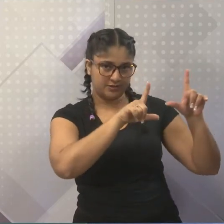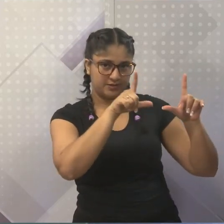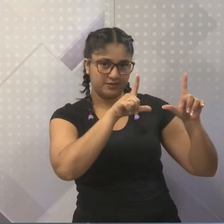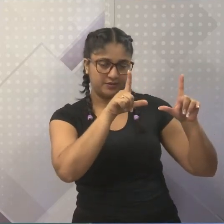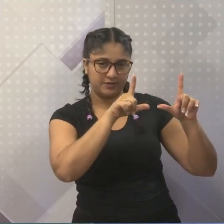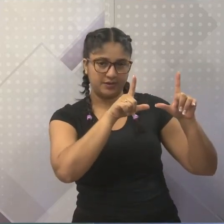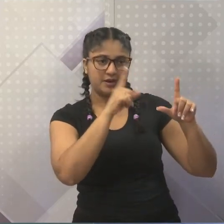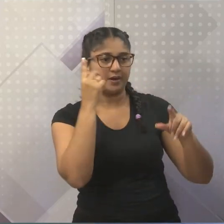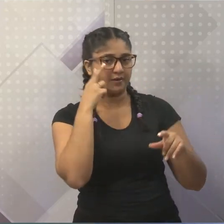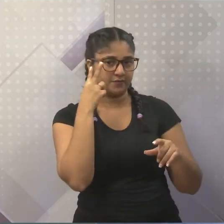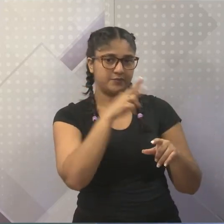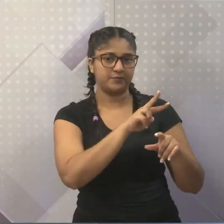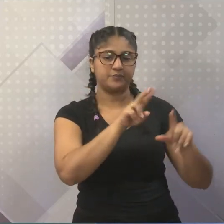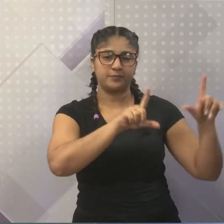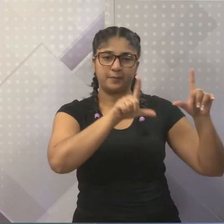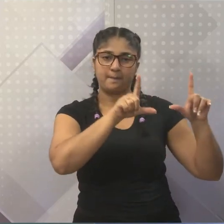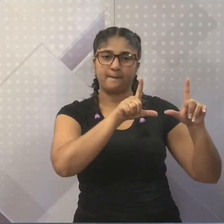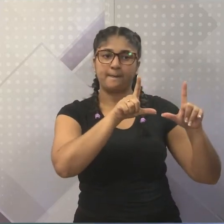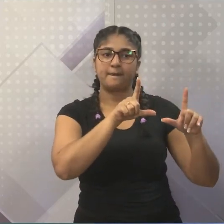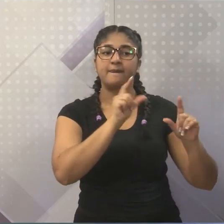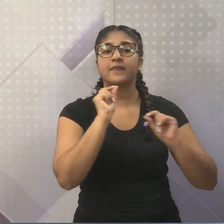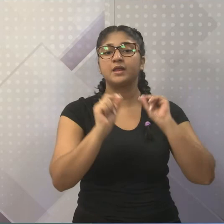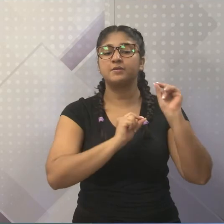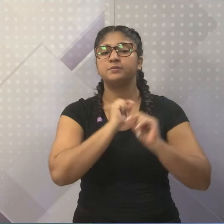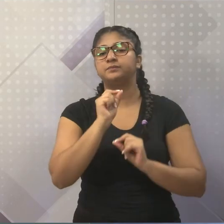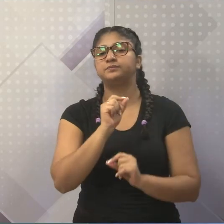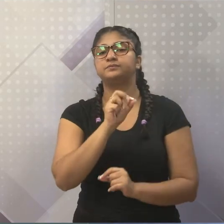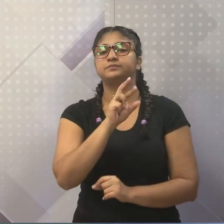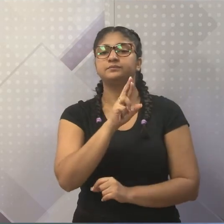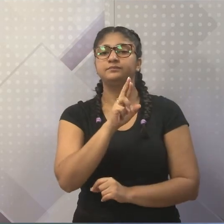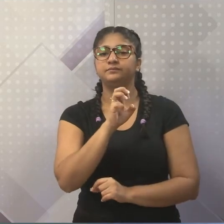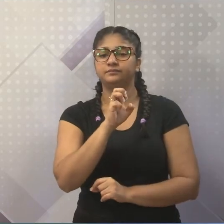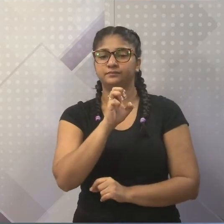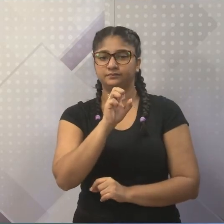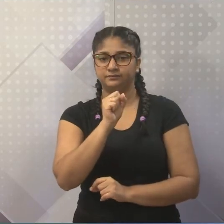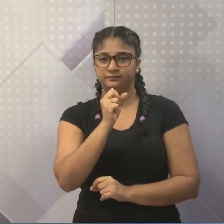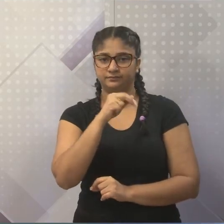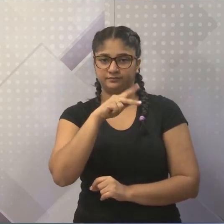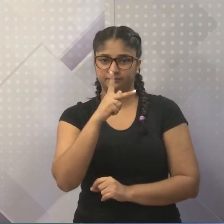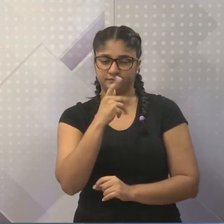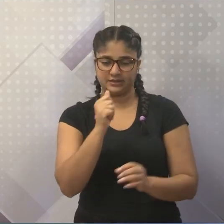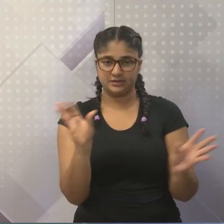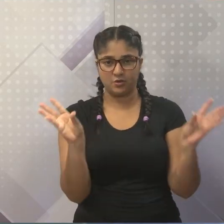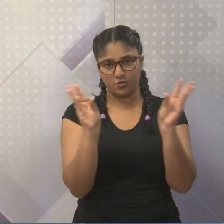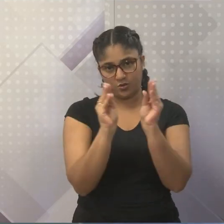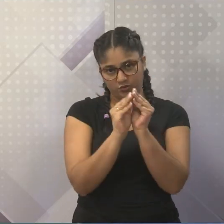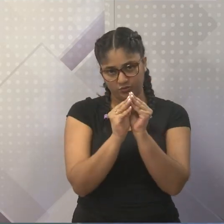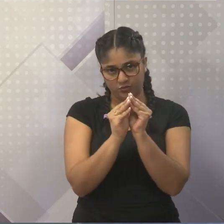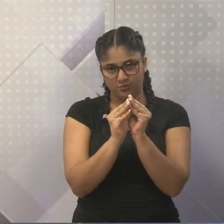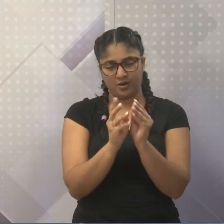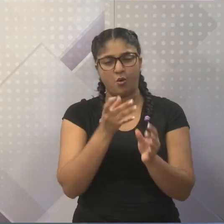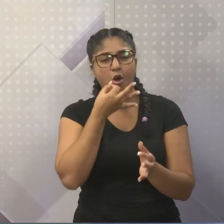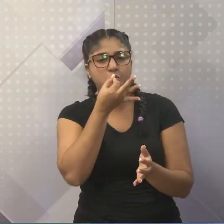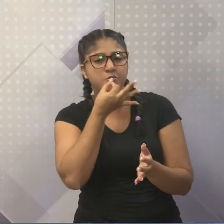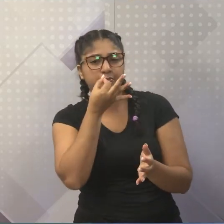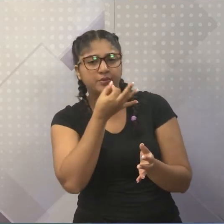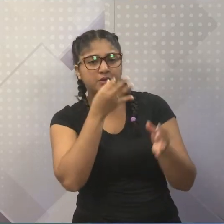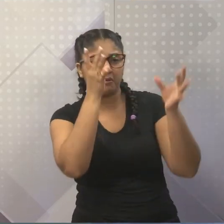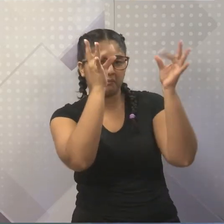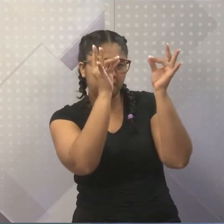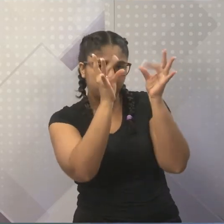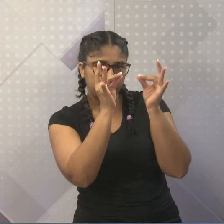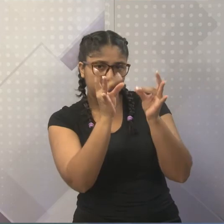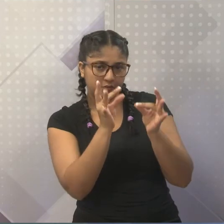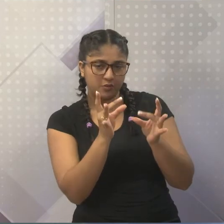exato. Milton Neves. Pronto. Aí ele vai fazer uma resenha. Vai fazer o quê? Um comentário. Vai narrar, vai descrever e narrar